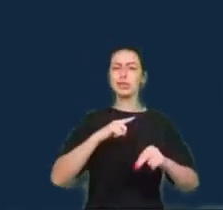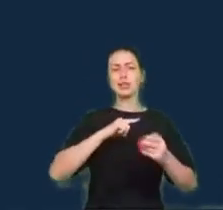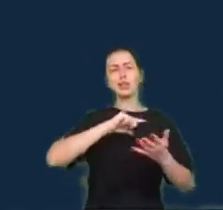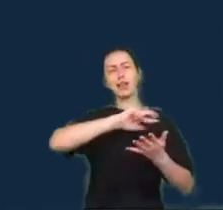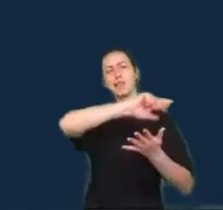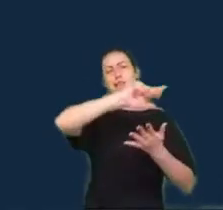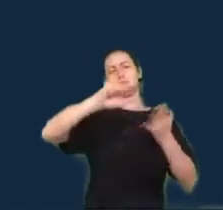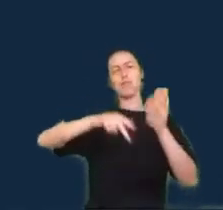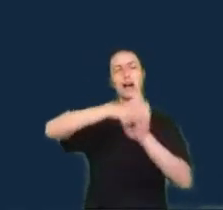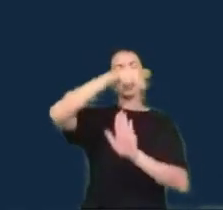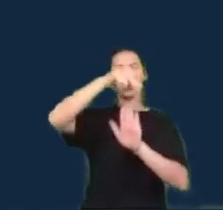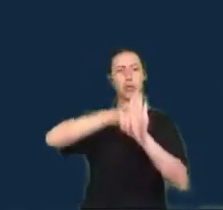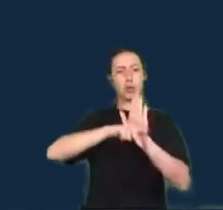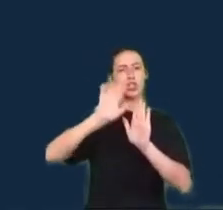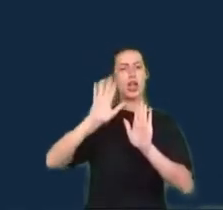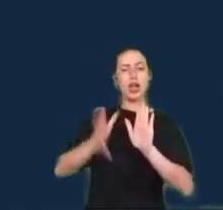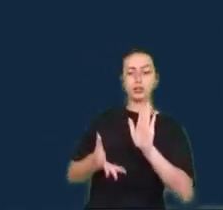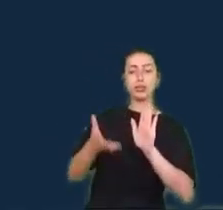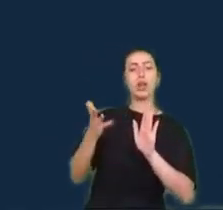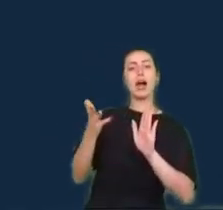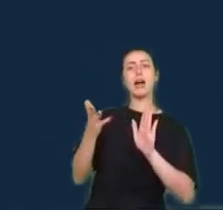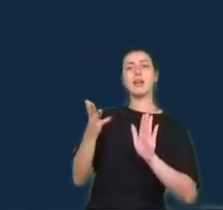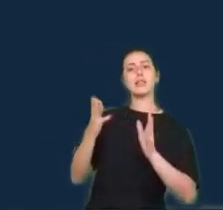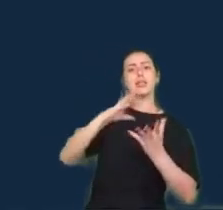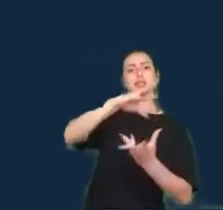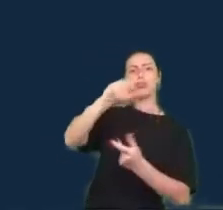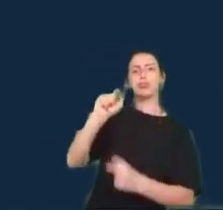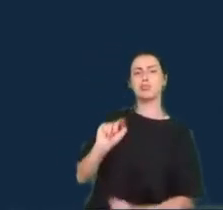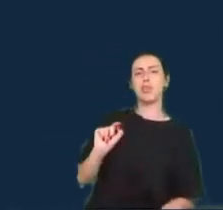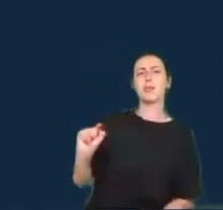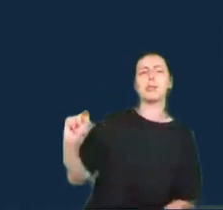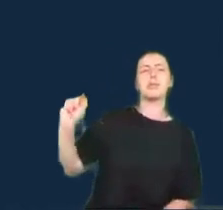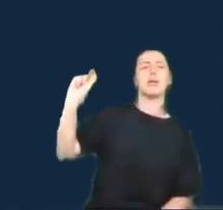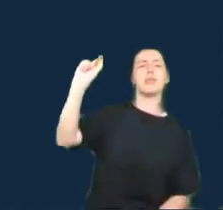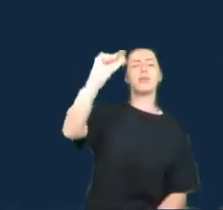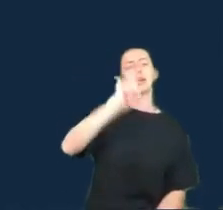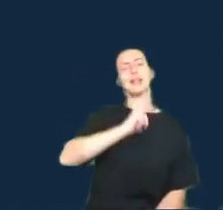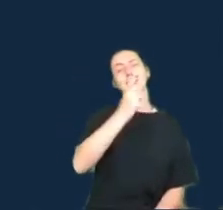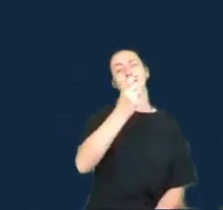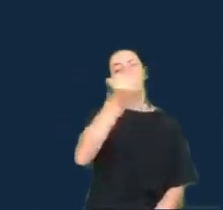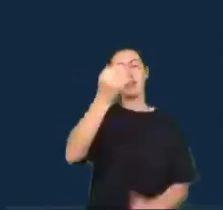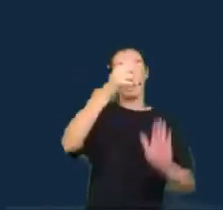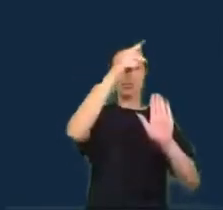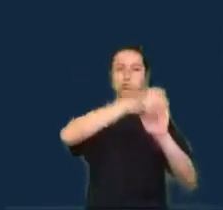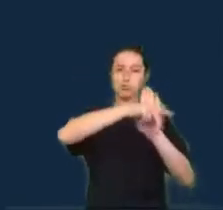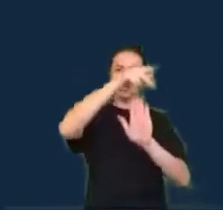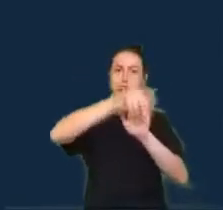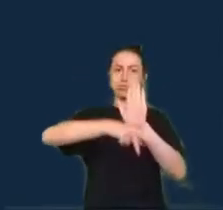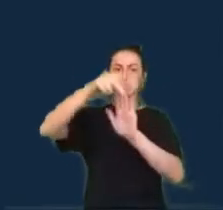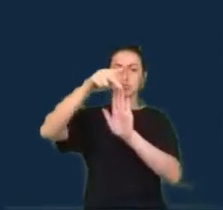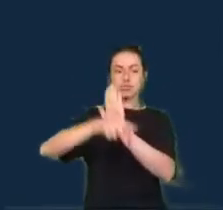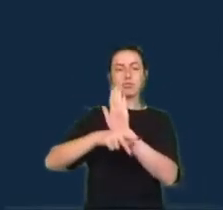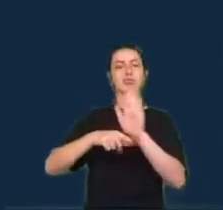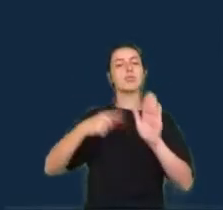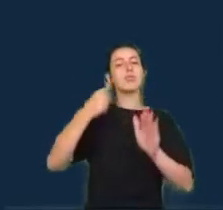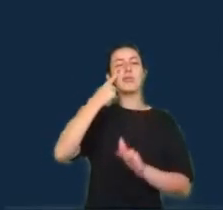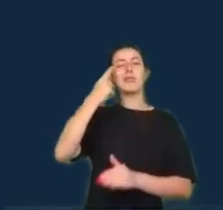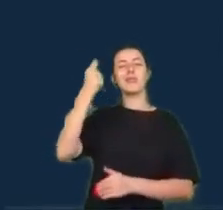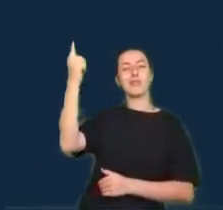projetos estabelecidos em várias partes do mundo, e aqui vemos nesse slide descritas.